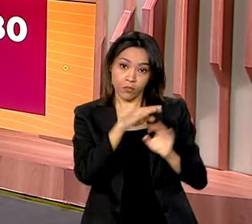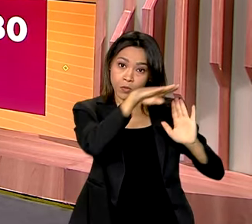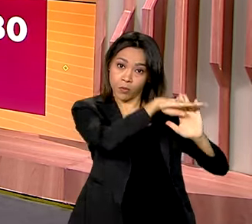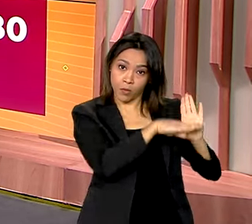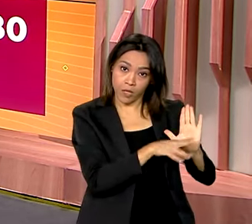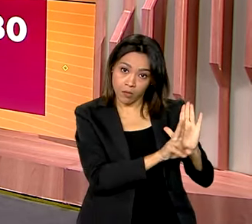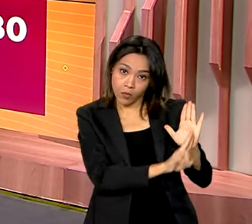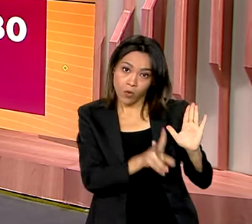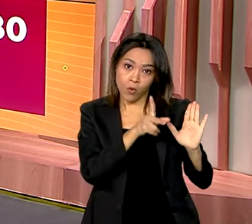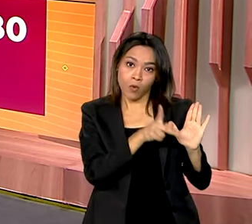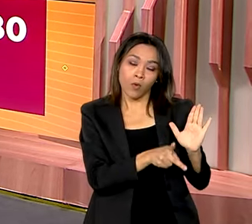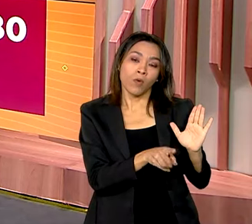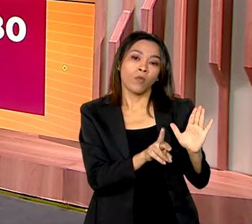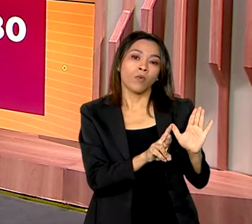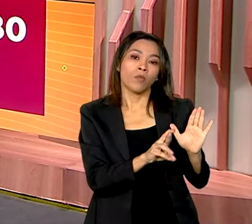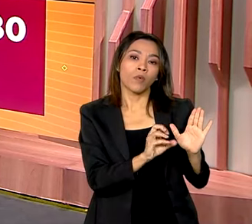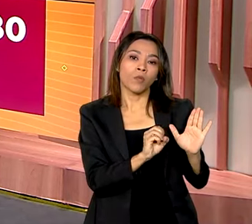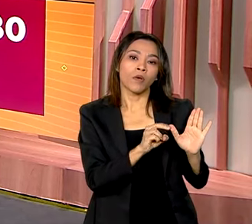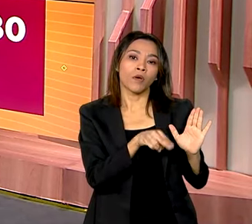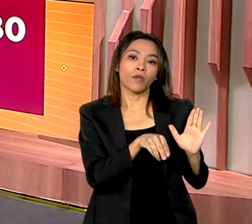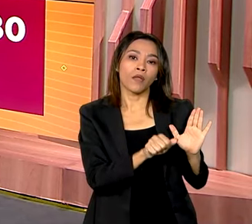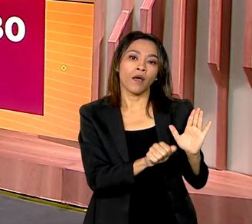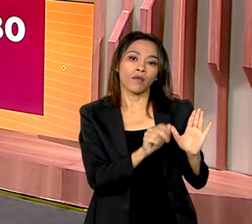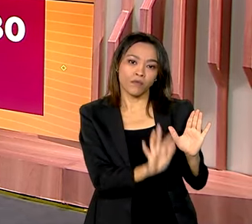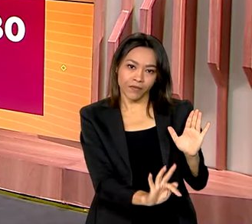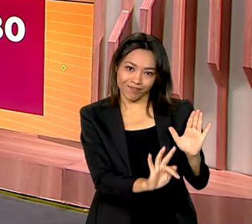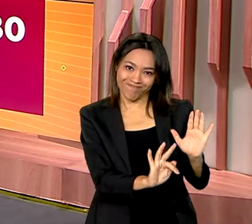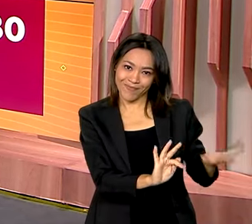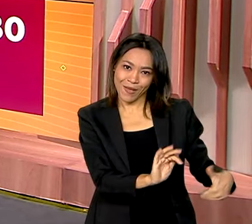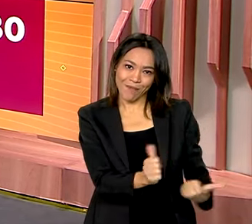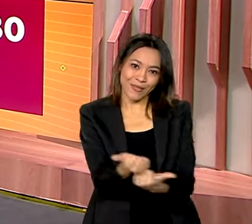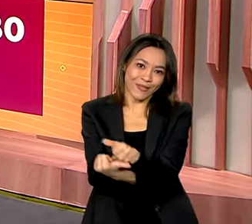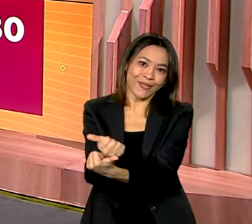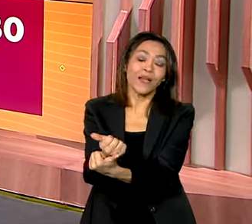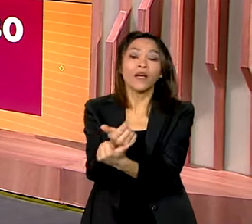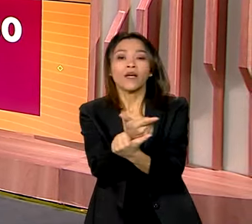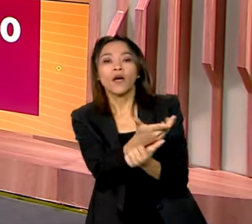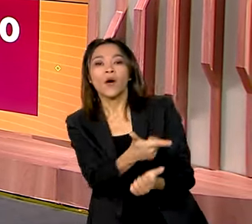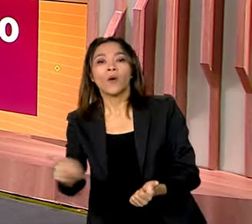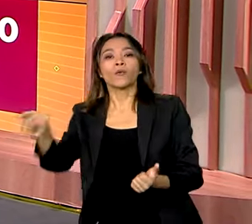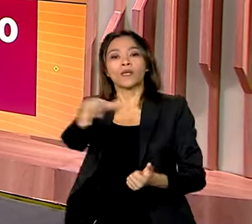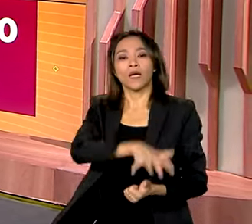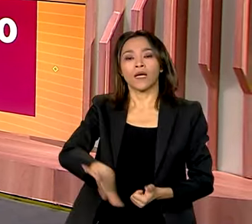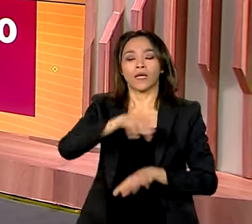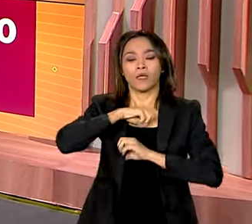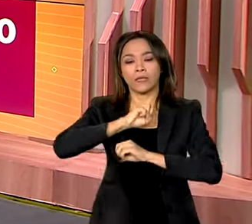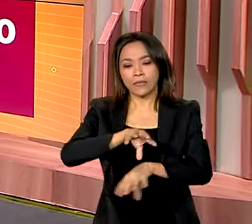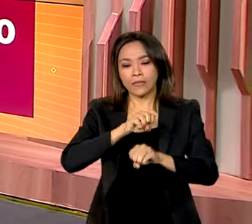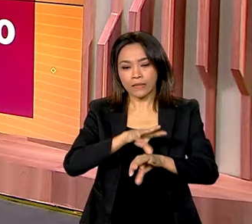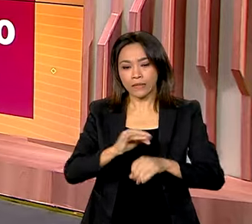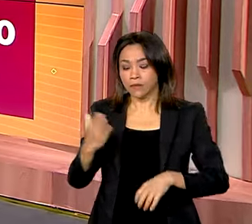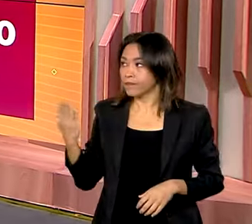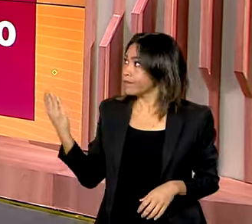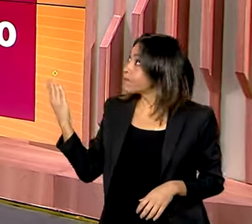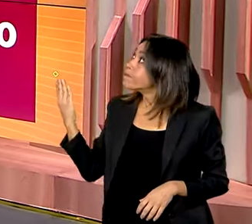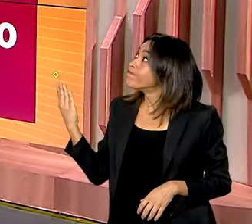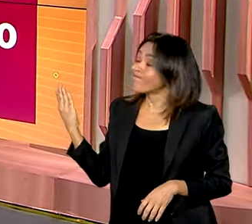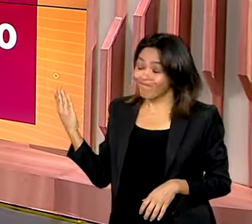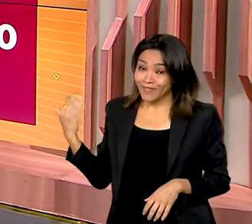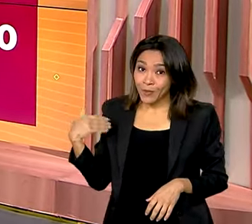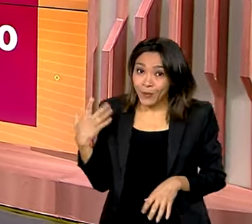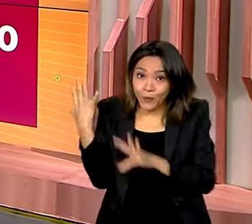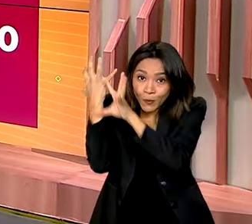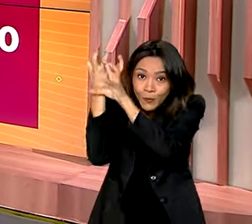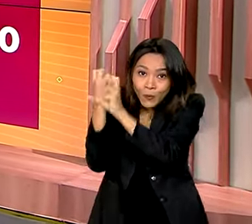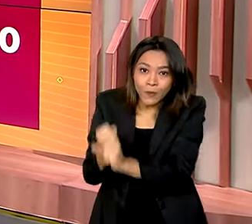Programa Nacional de Fortalecimento da Agricultura Familiar. Já na área de educação, a gente vê aqui que a cidade tem quase 20 mil